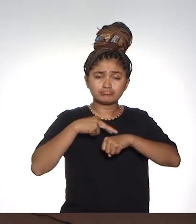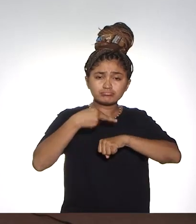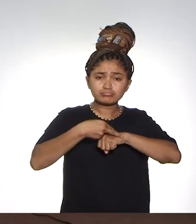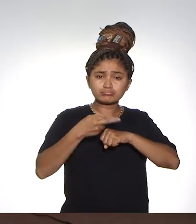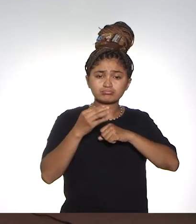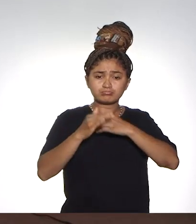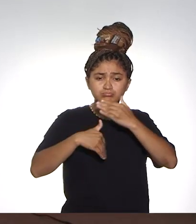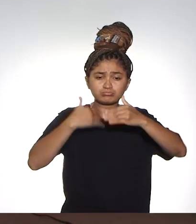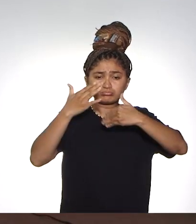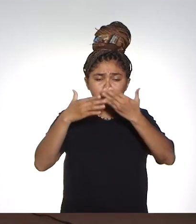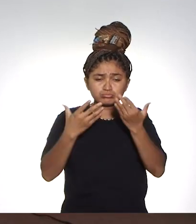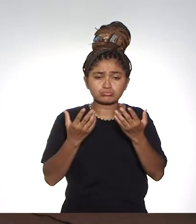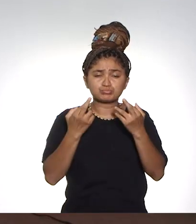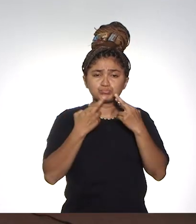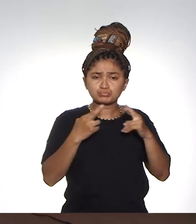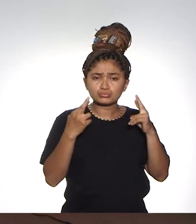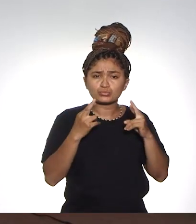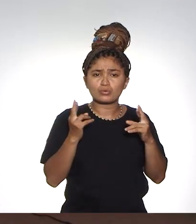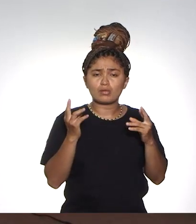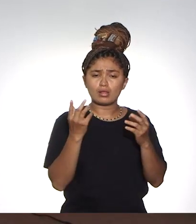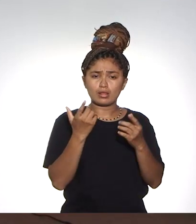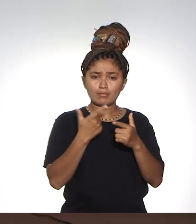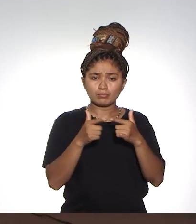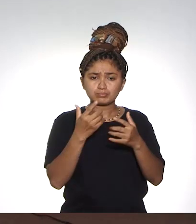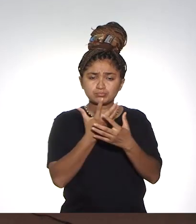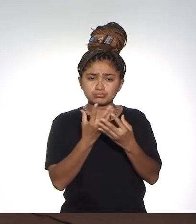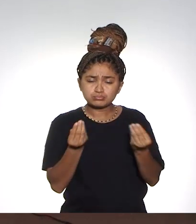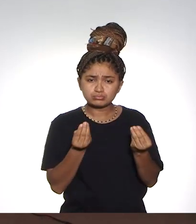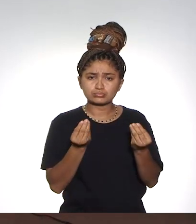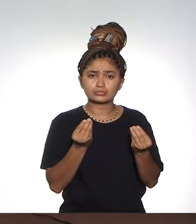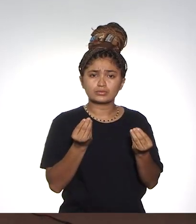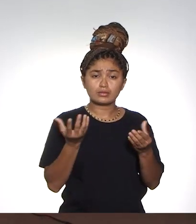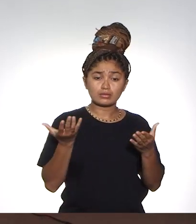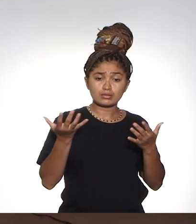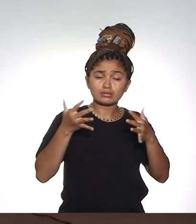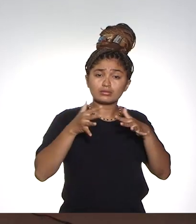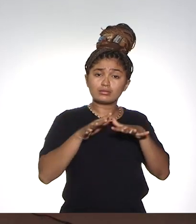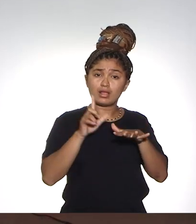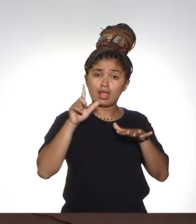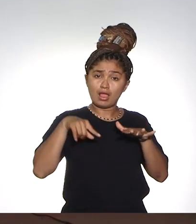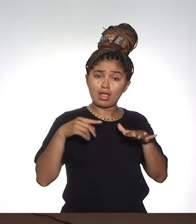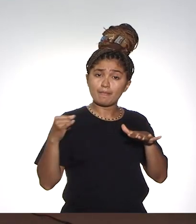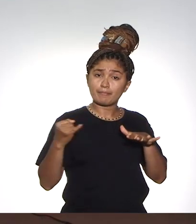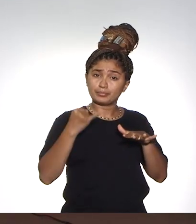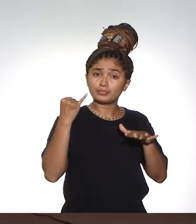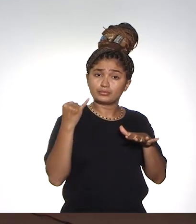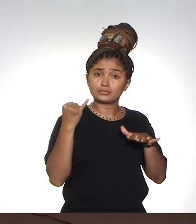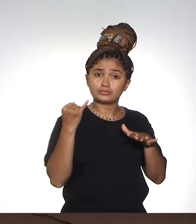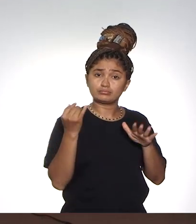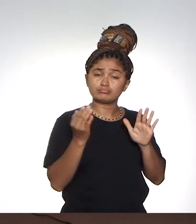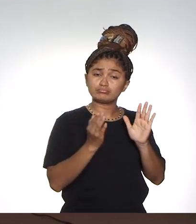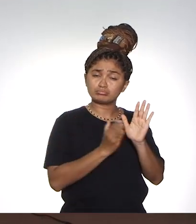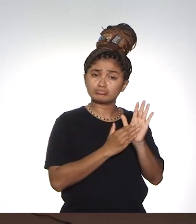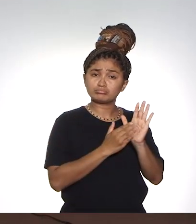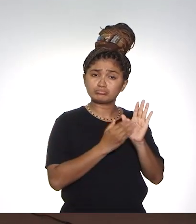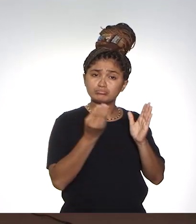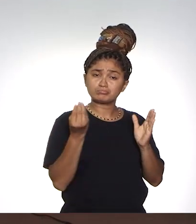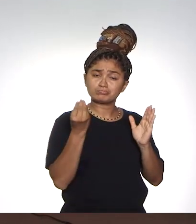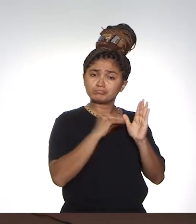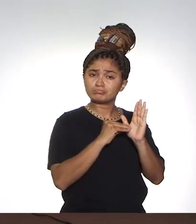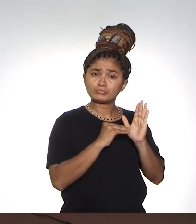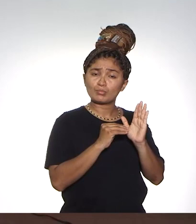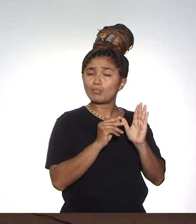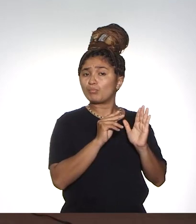gerando desenvolvimento, respostas, soluções, inclusão, que é muito importante, a implantação de